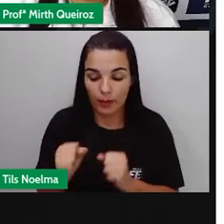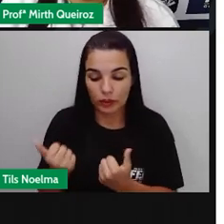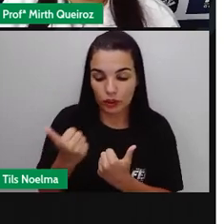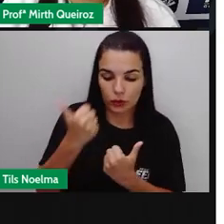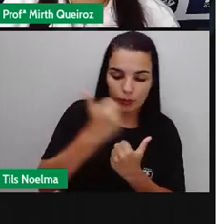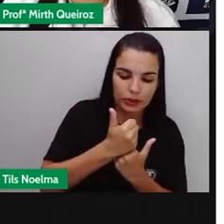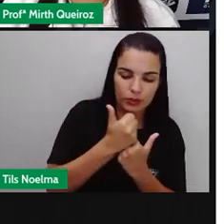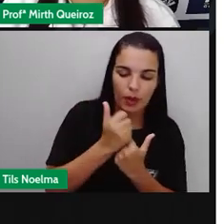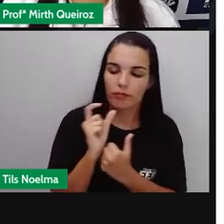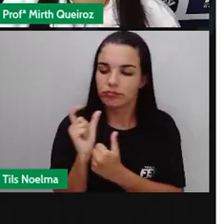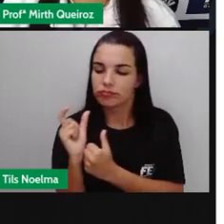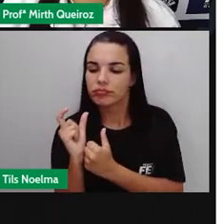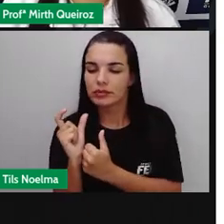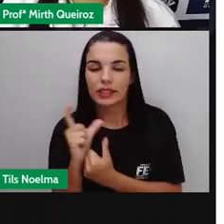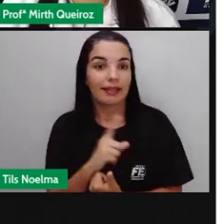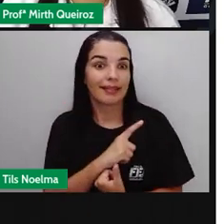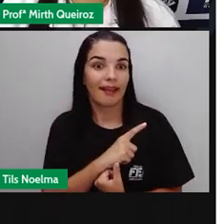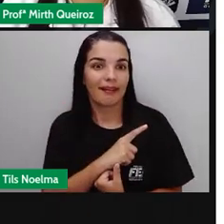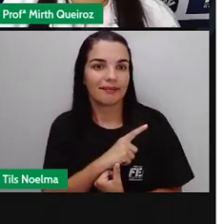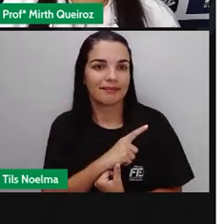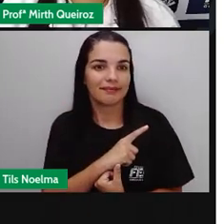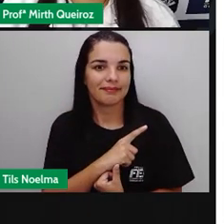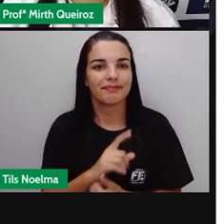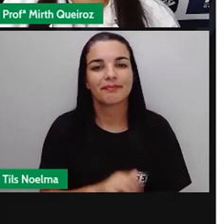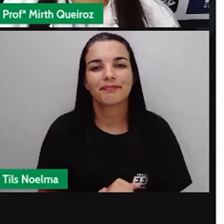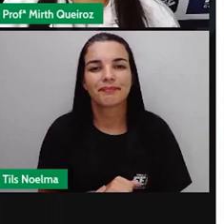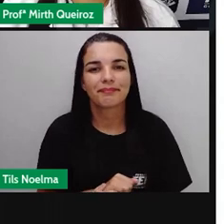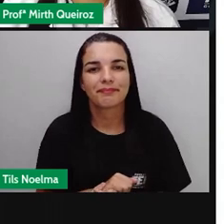substituiu a palavra tem, certo?